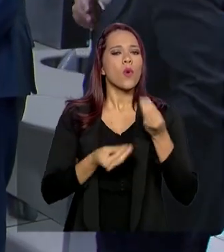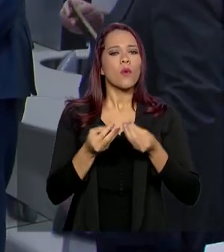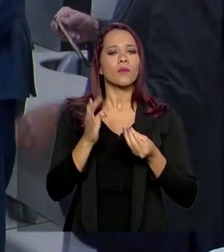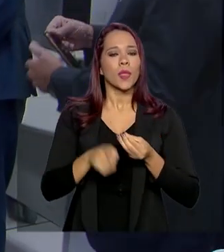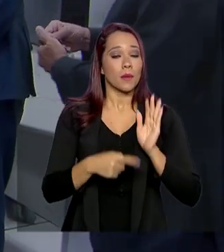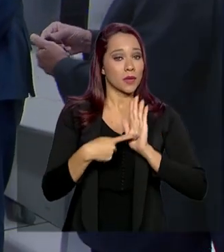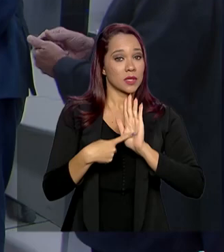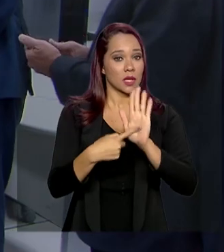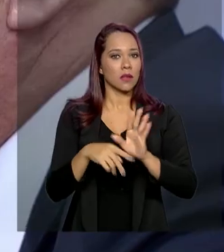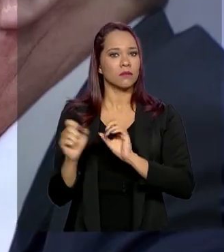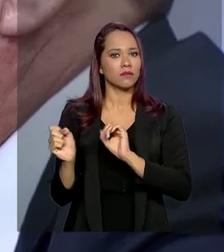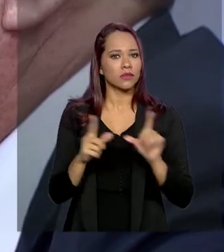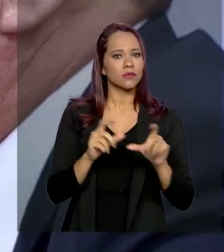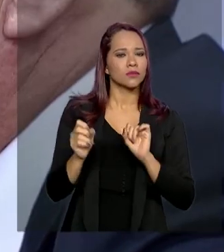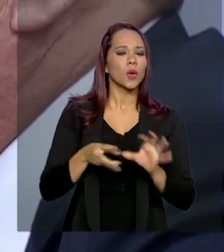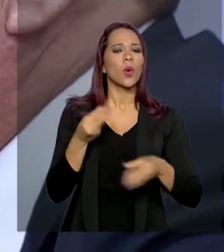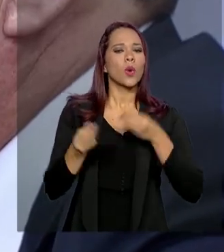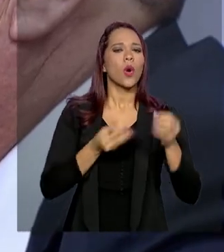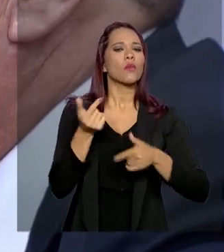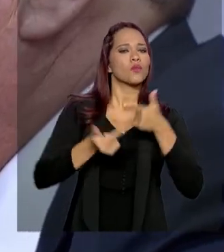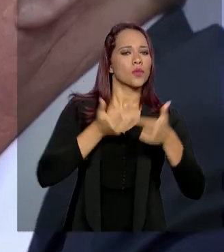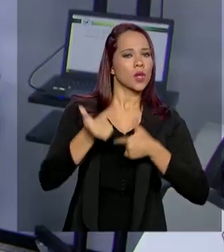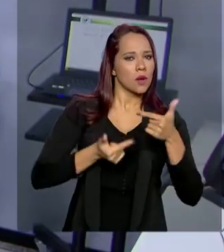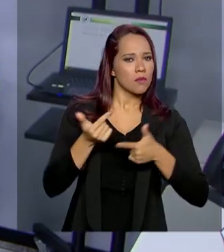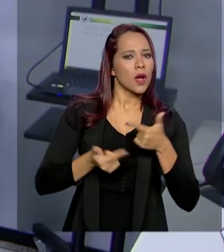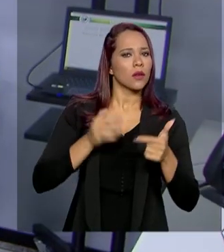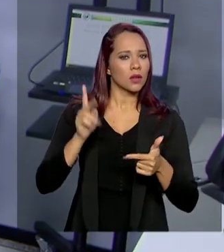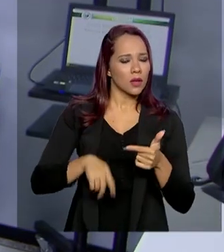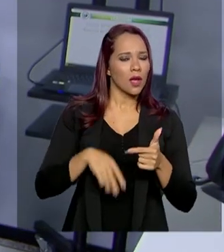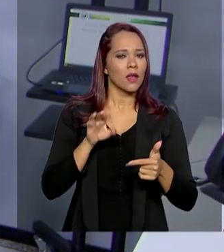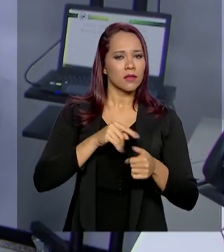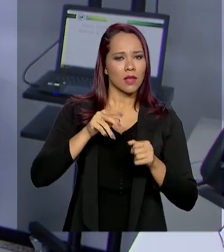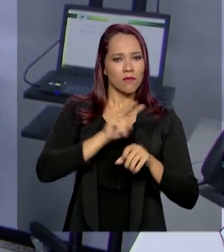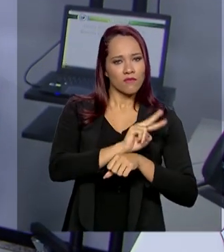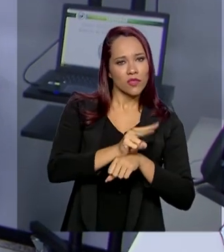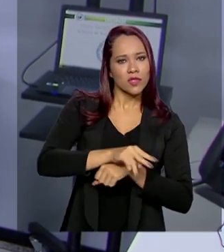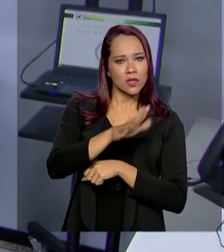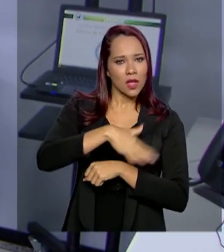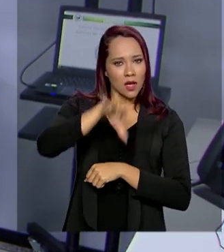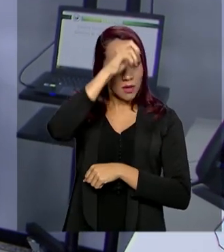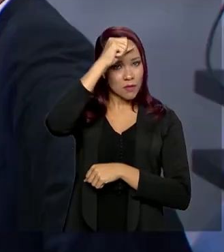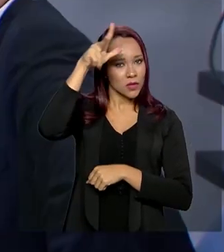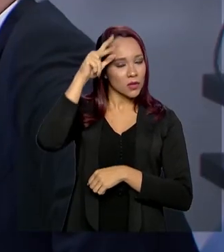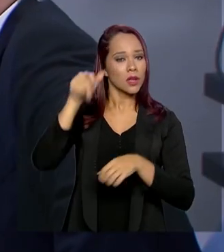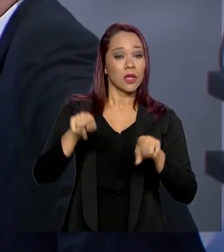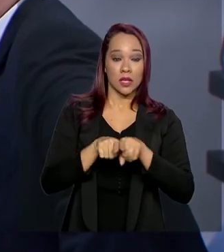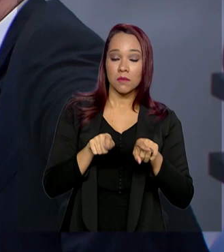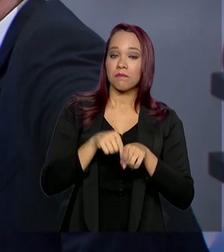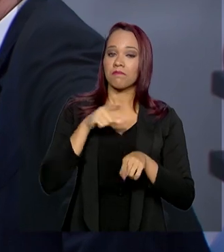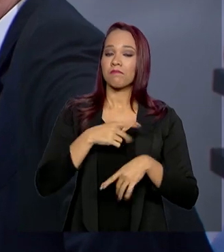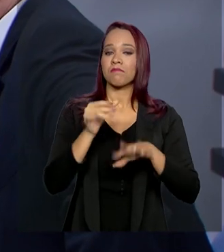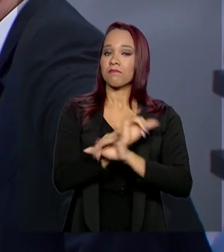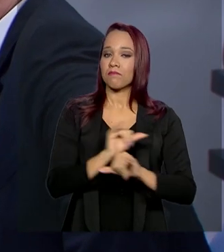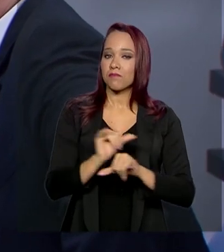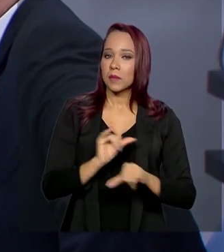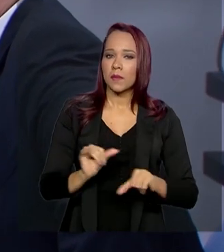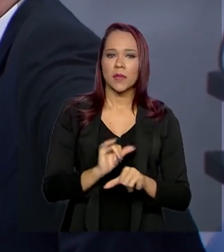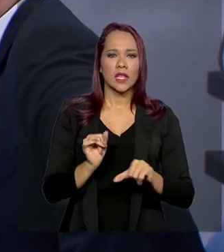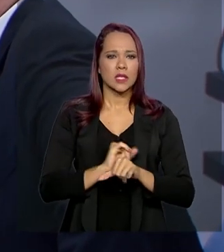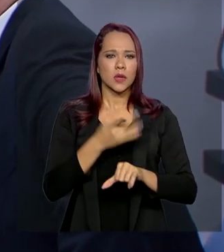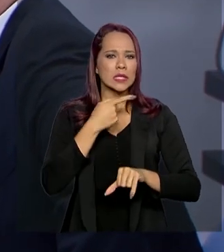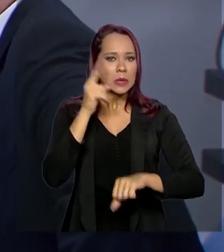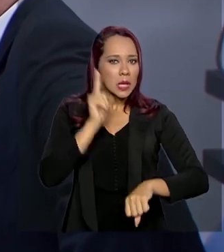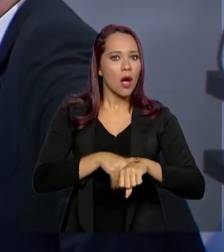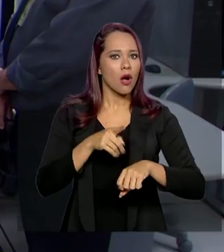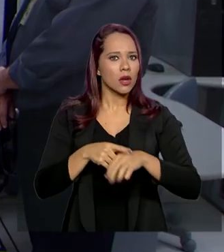apresentação da atuação do Sensipan, que faz o monitoramento da região da Amazônia Legal e produz informações quase em tempo